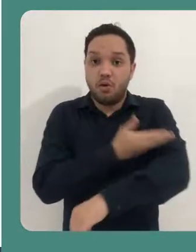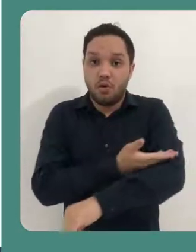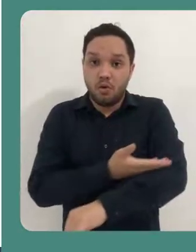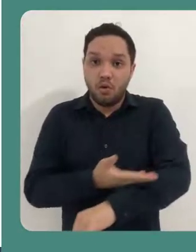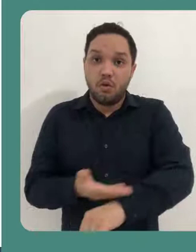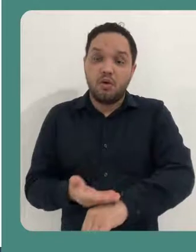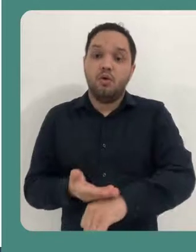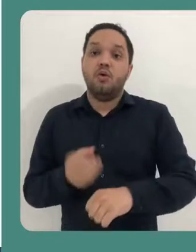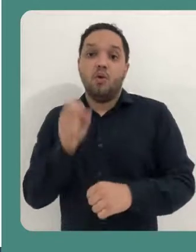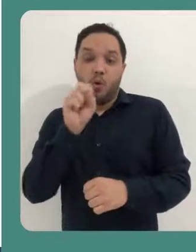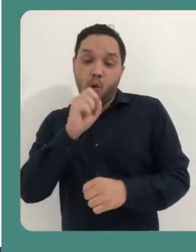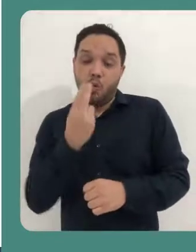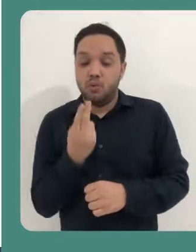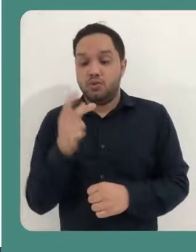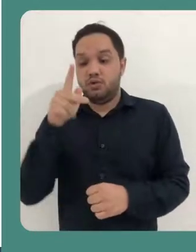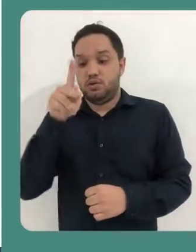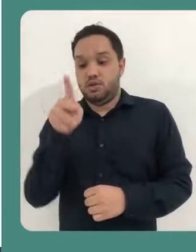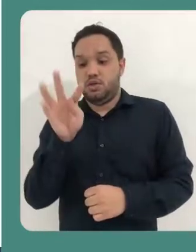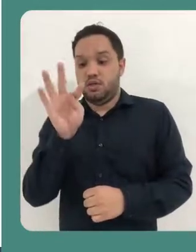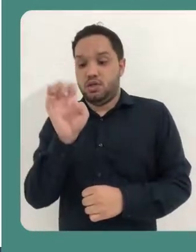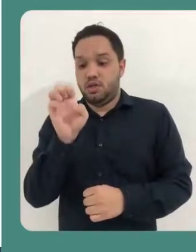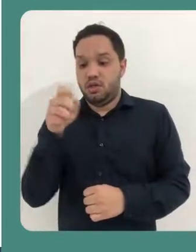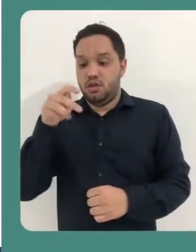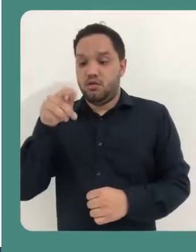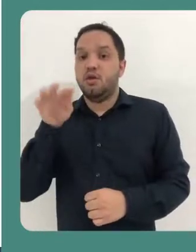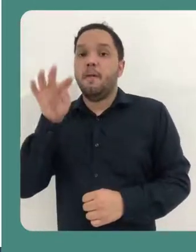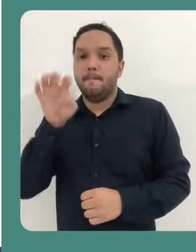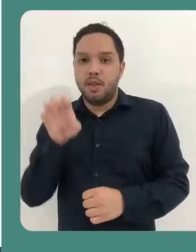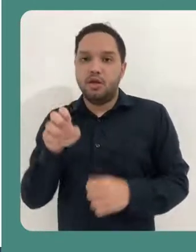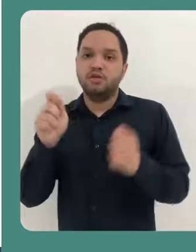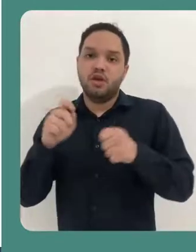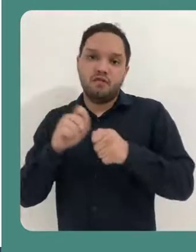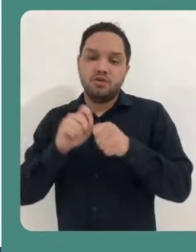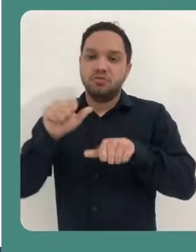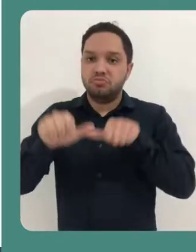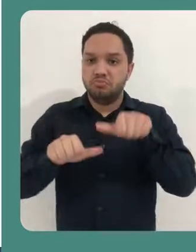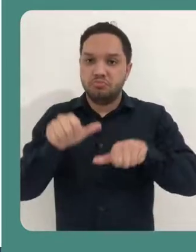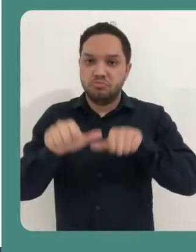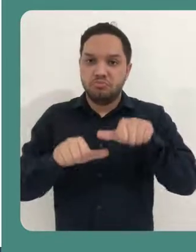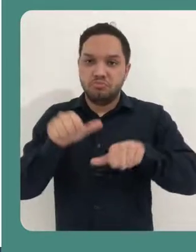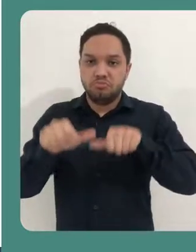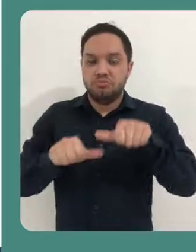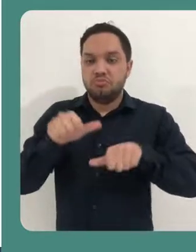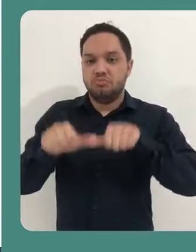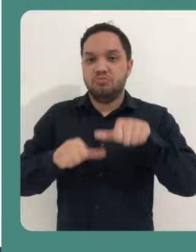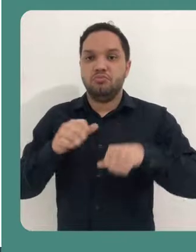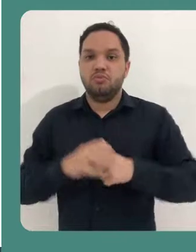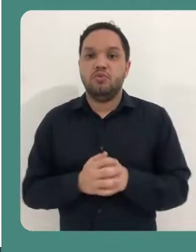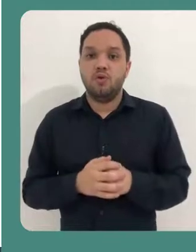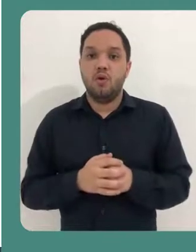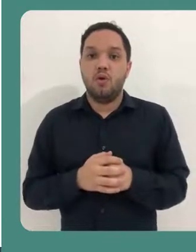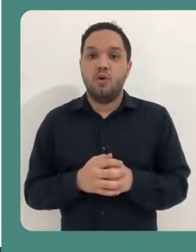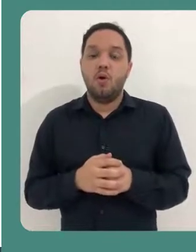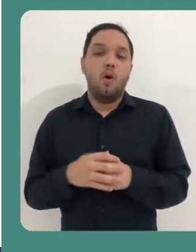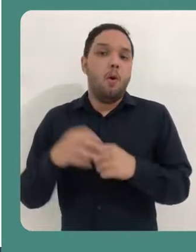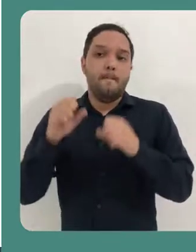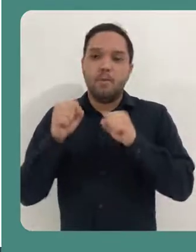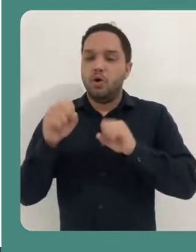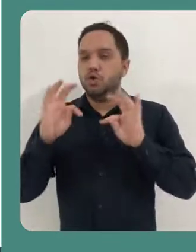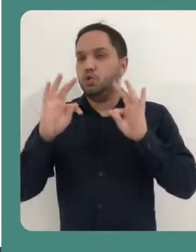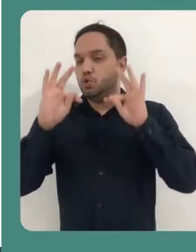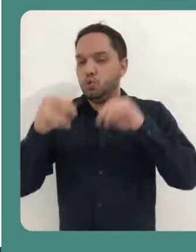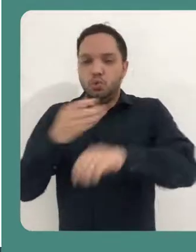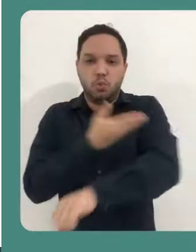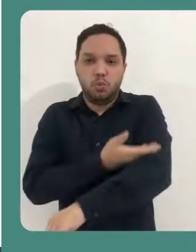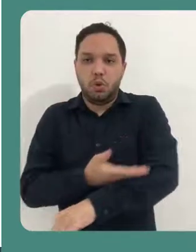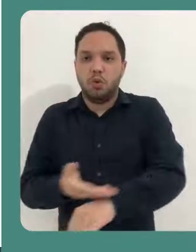criar um projeto em branco utilizando também uma template já pré-formatada que pode ser editada ou então começando